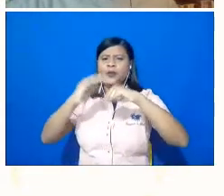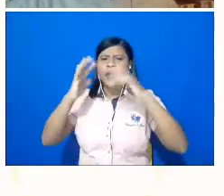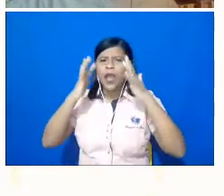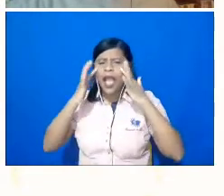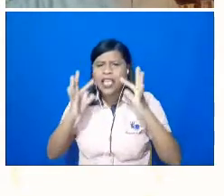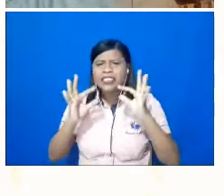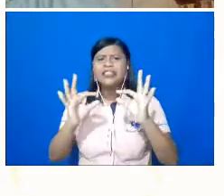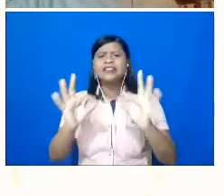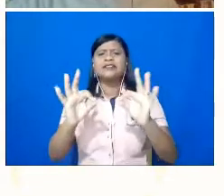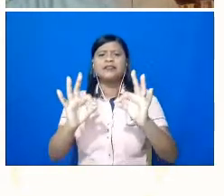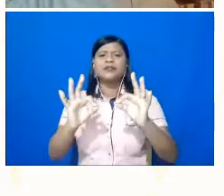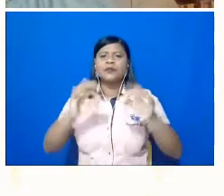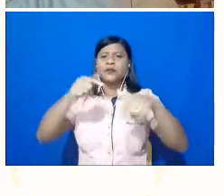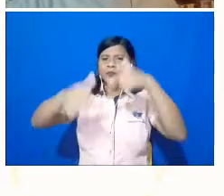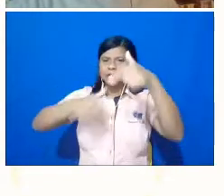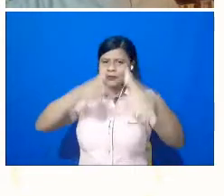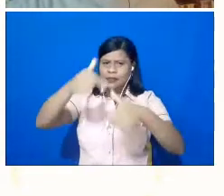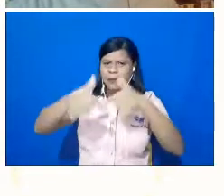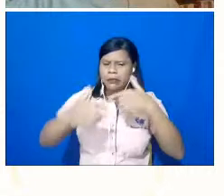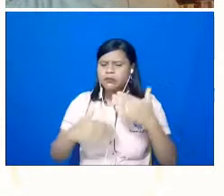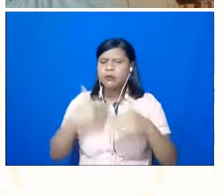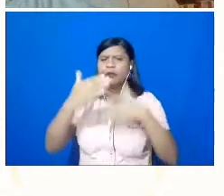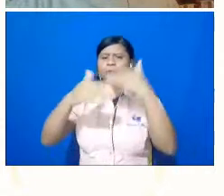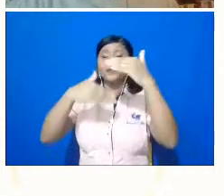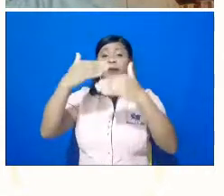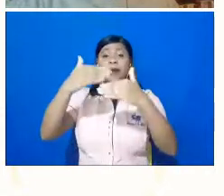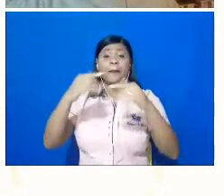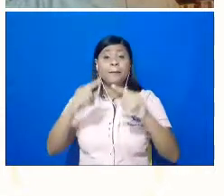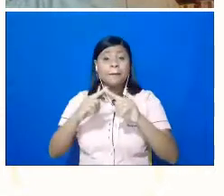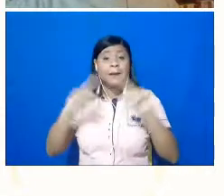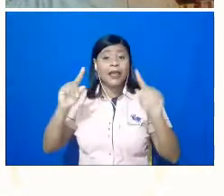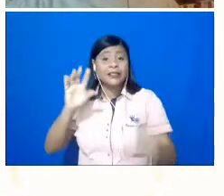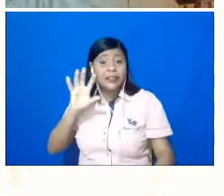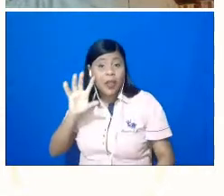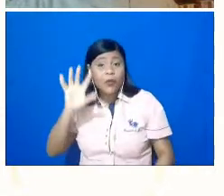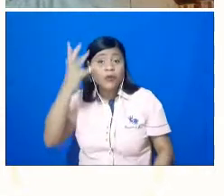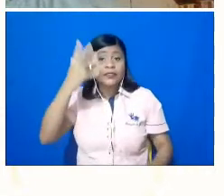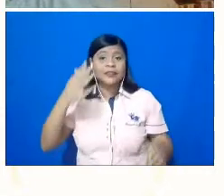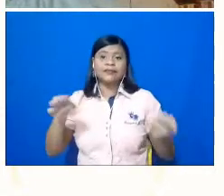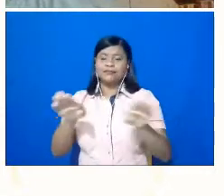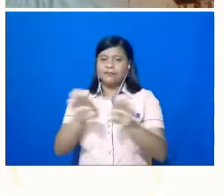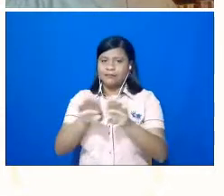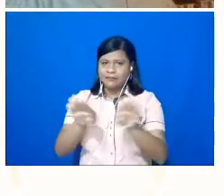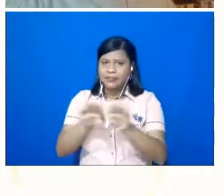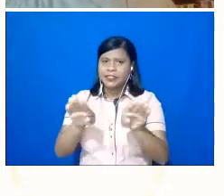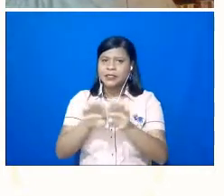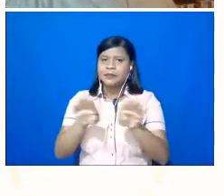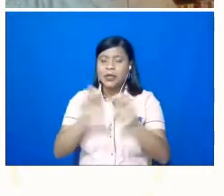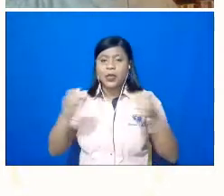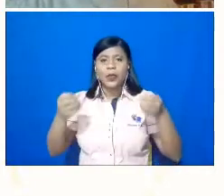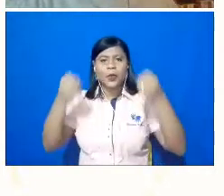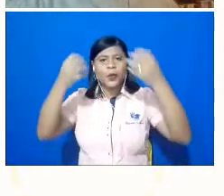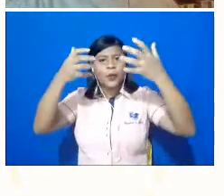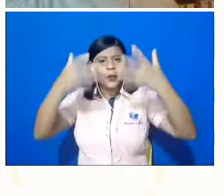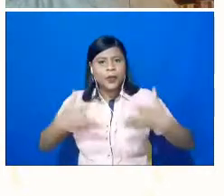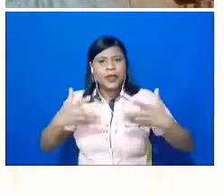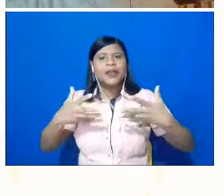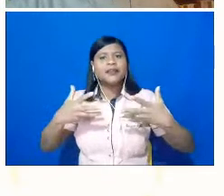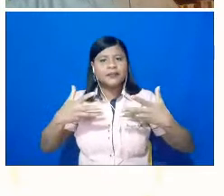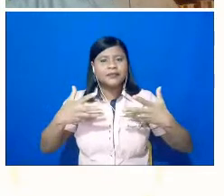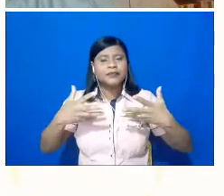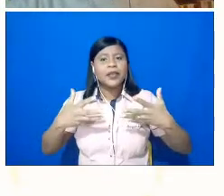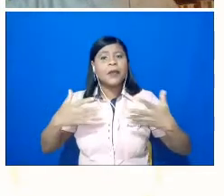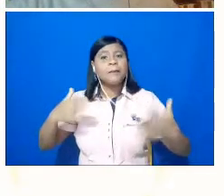trabalho, mas por uma obra do acaso, hoje também, falando do NICTS, é o meu